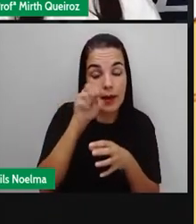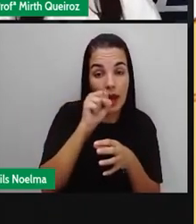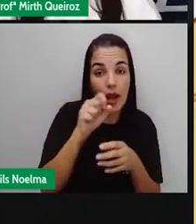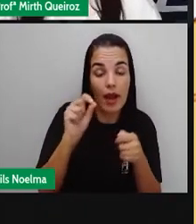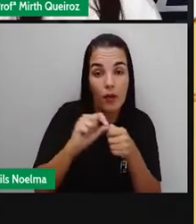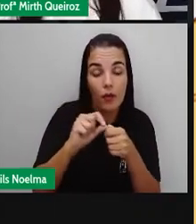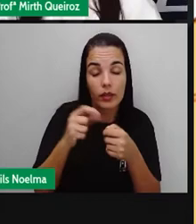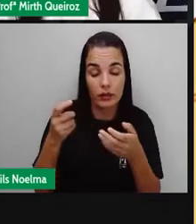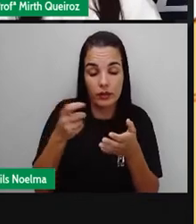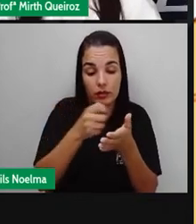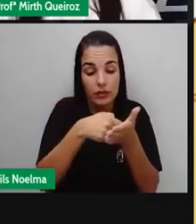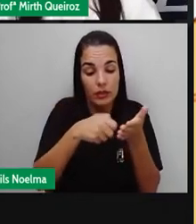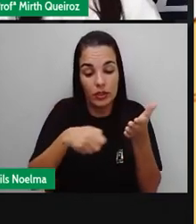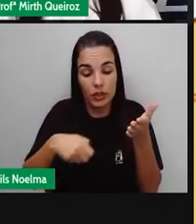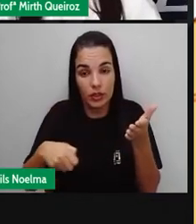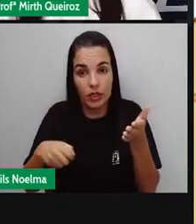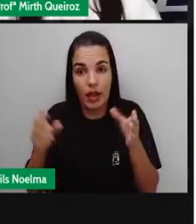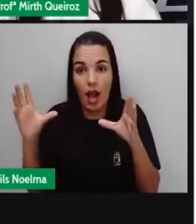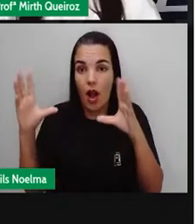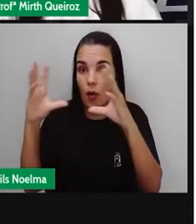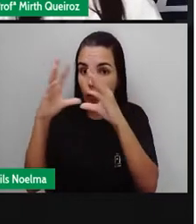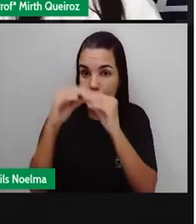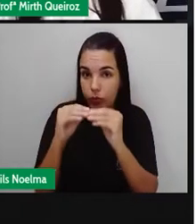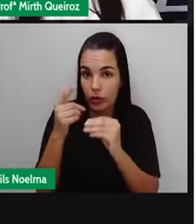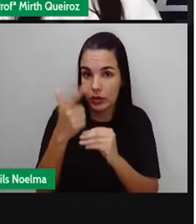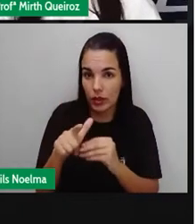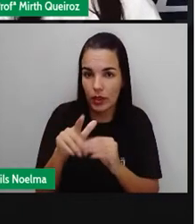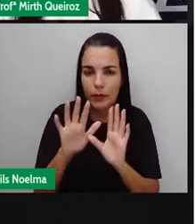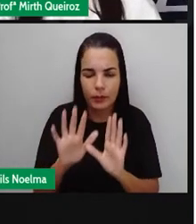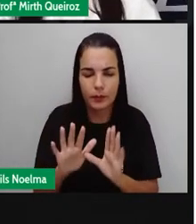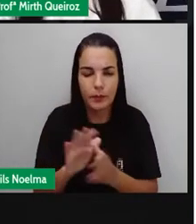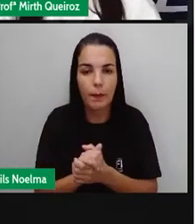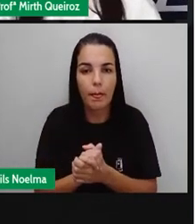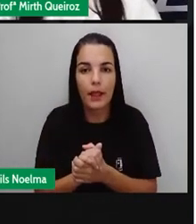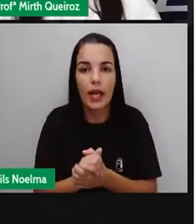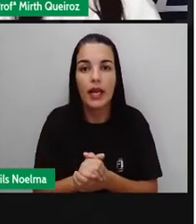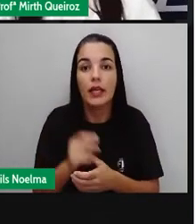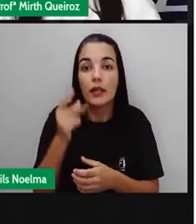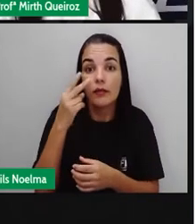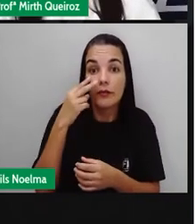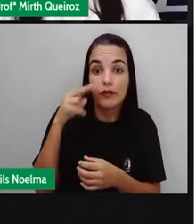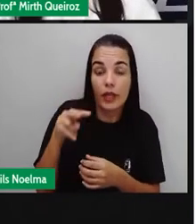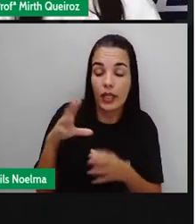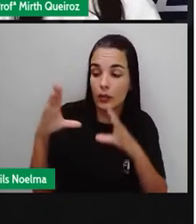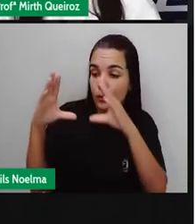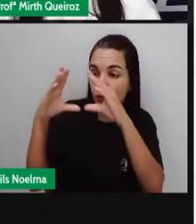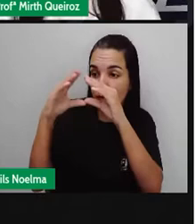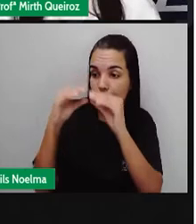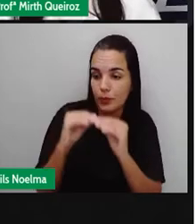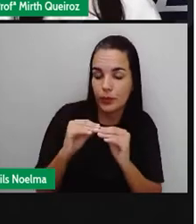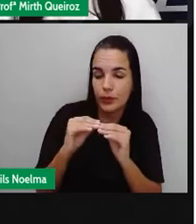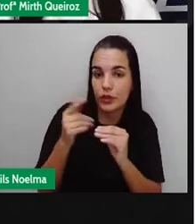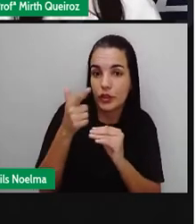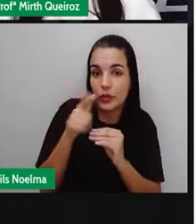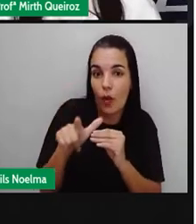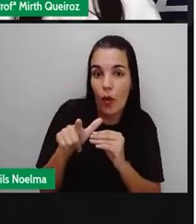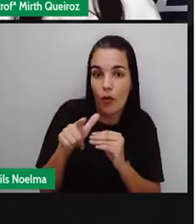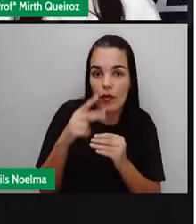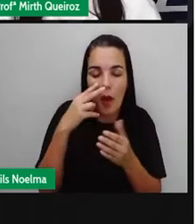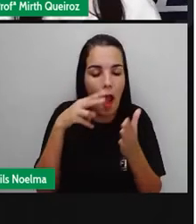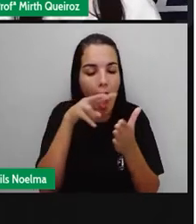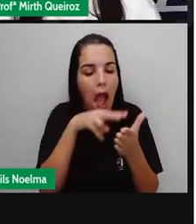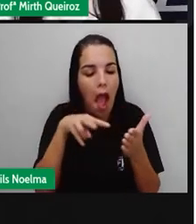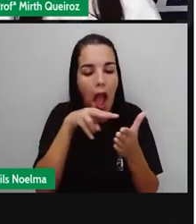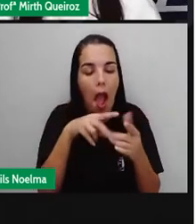revisão deste conto, certo? A revisão do texto ela é muito importante para que você não caia em armadilhas